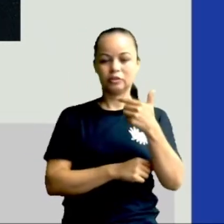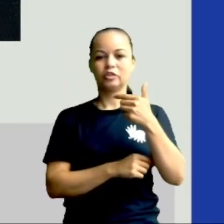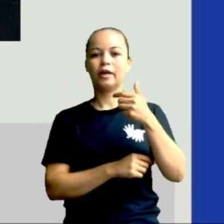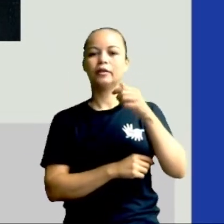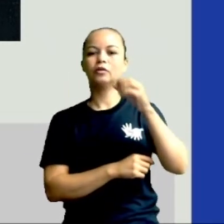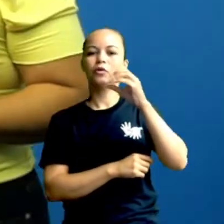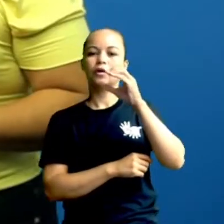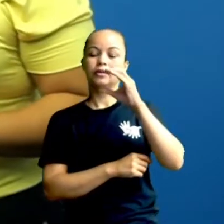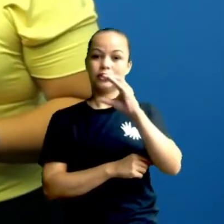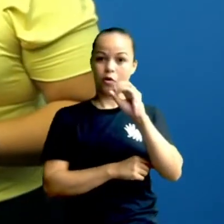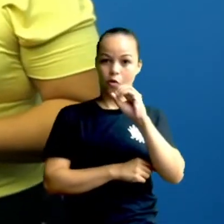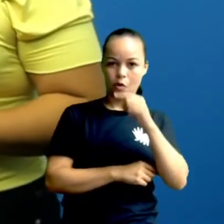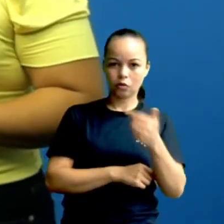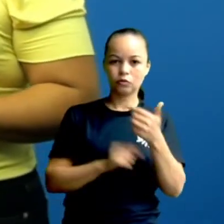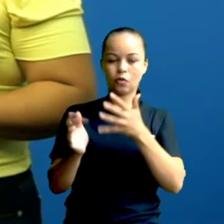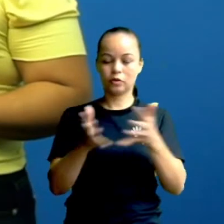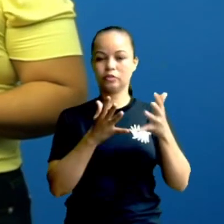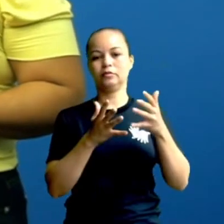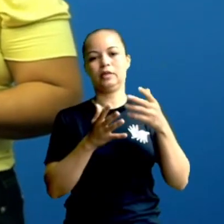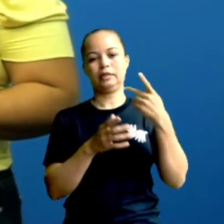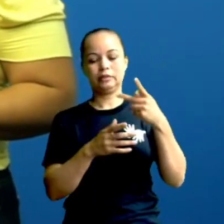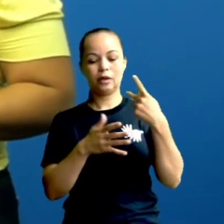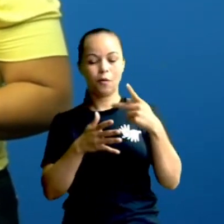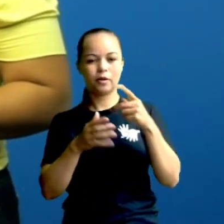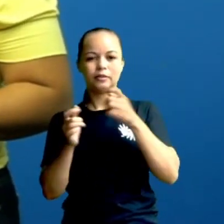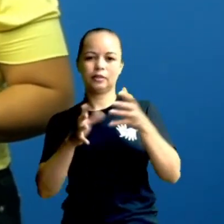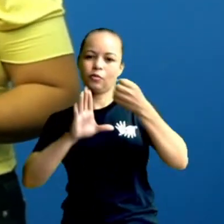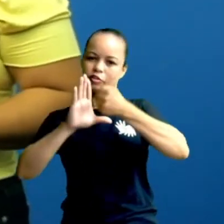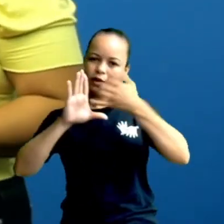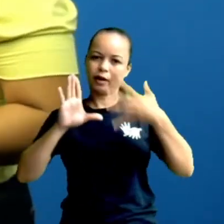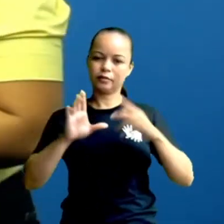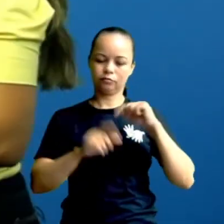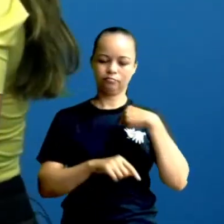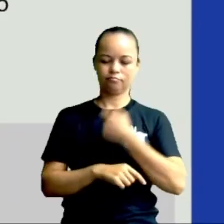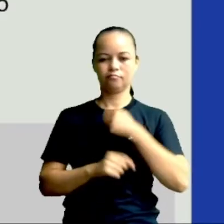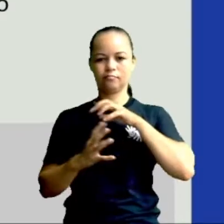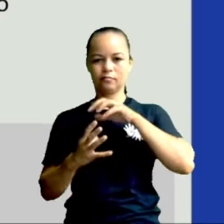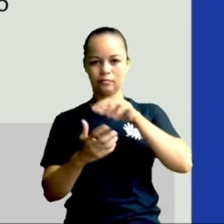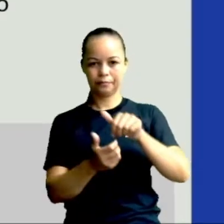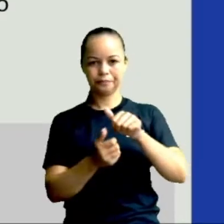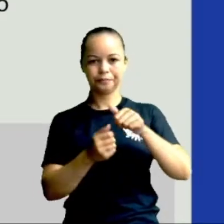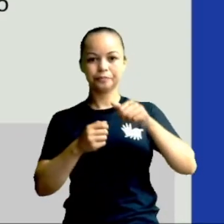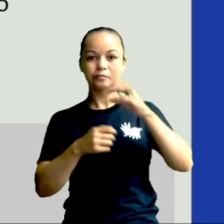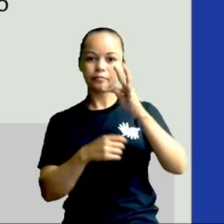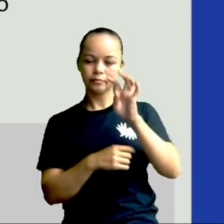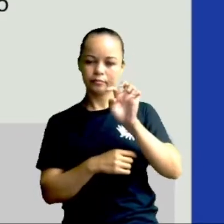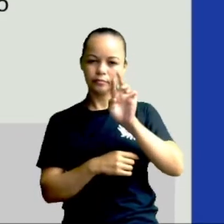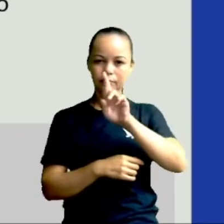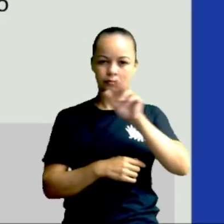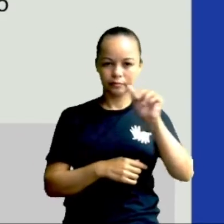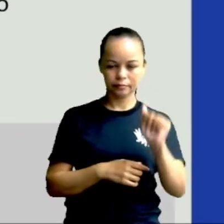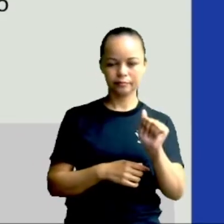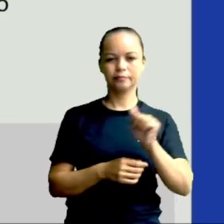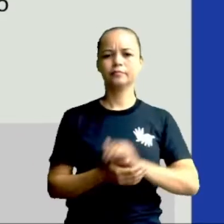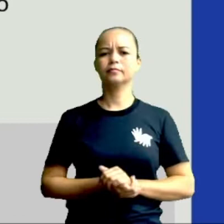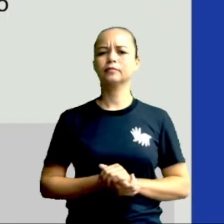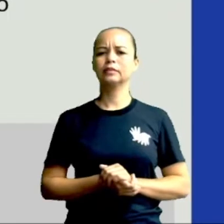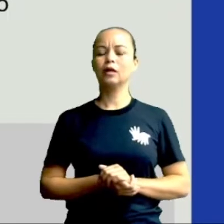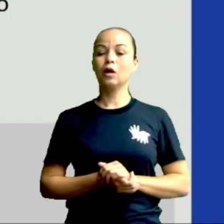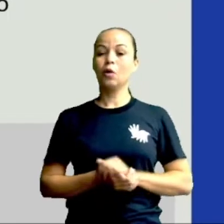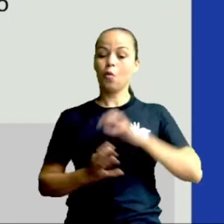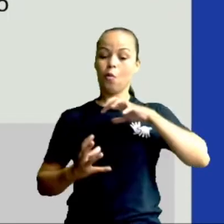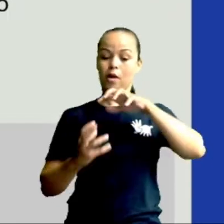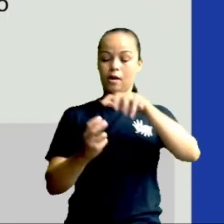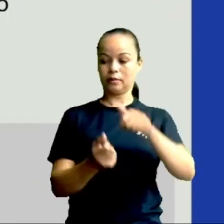Então, essas são algumas características do nosso planeta. Certo? O planeta Terra, ele não é estático no Universo.